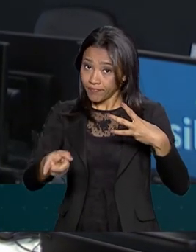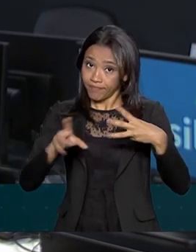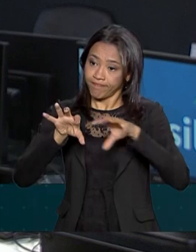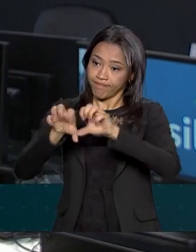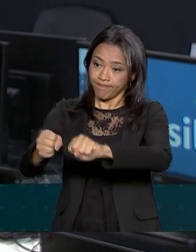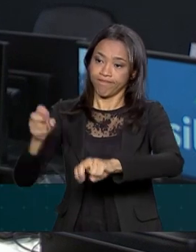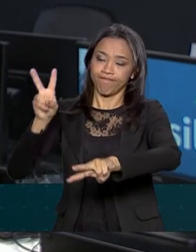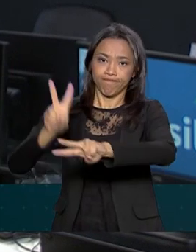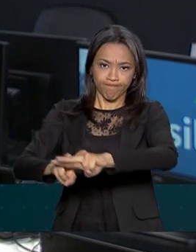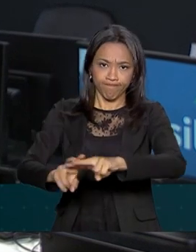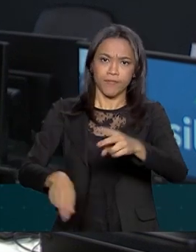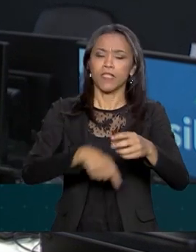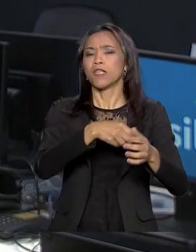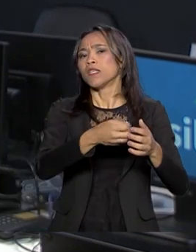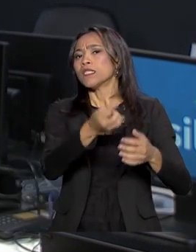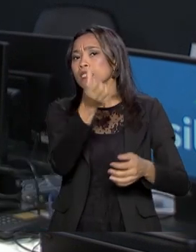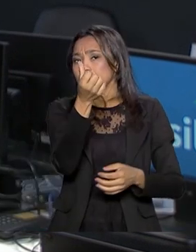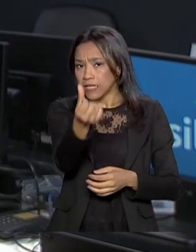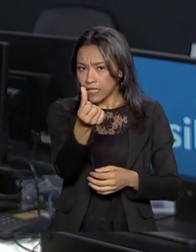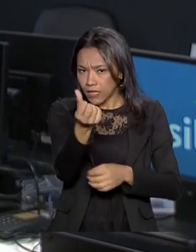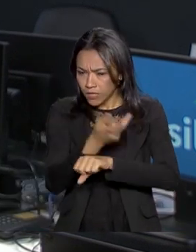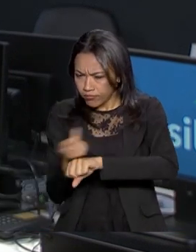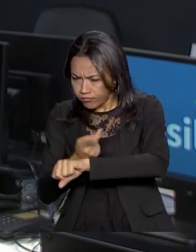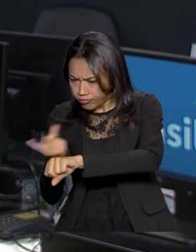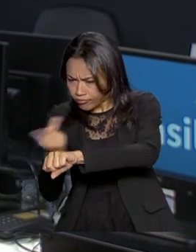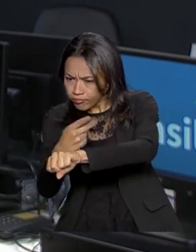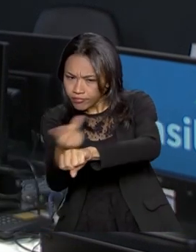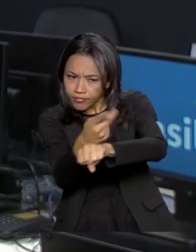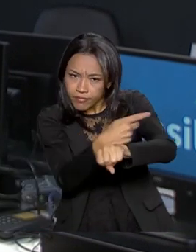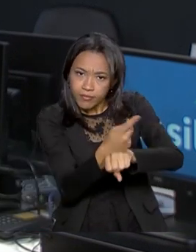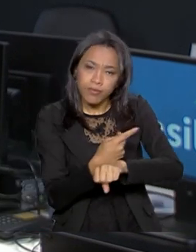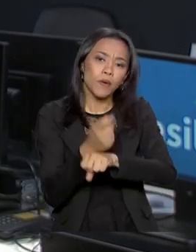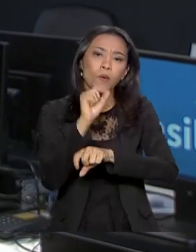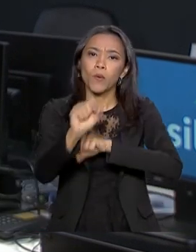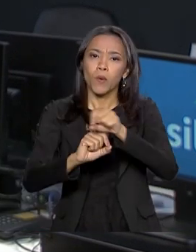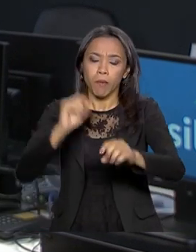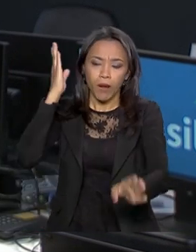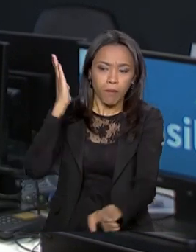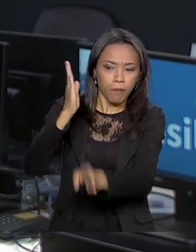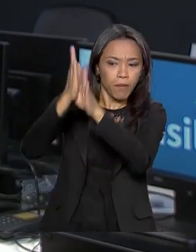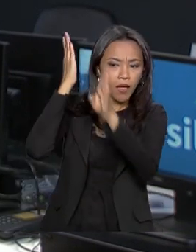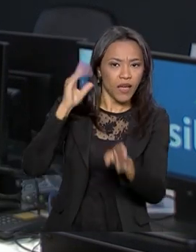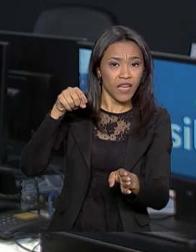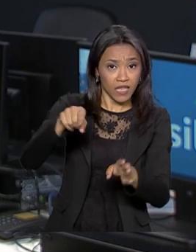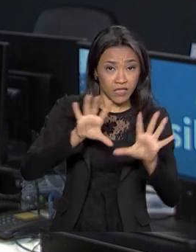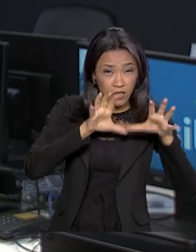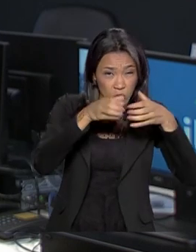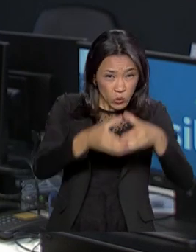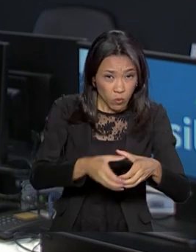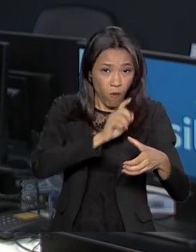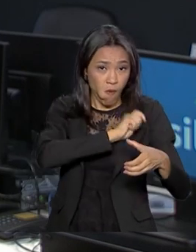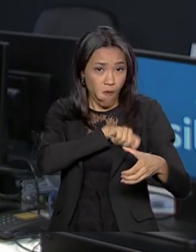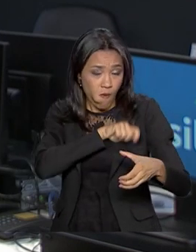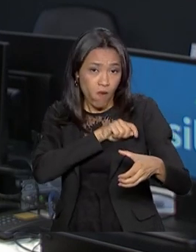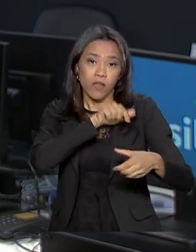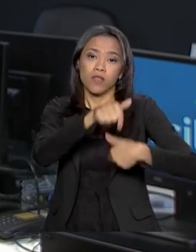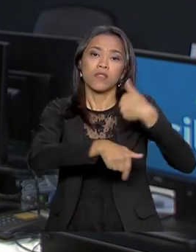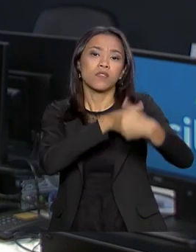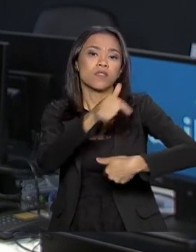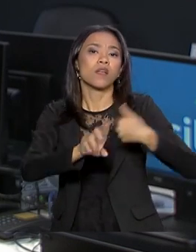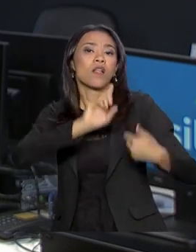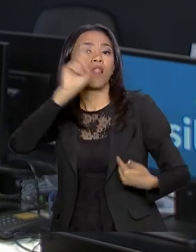e seis mandados de busca e apreensão para desmantelar essa quadrilha que agia em São Paulo, num esquema que